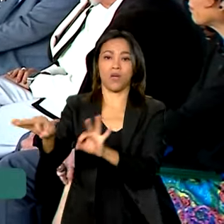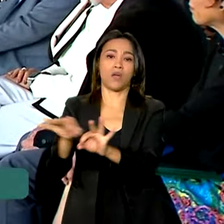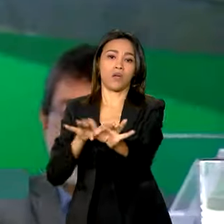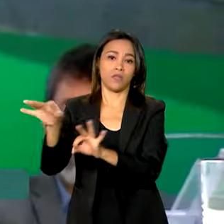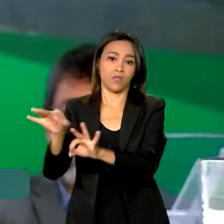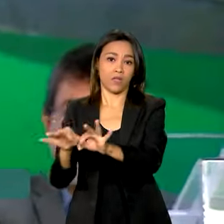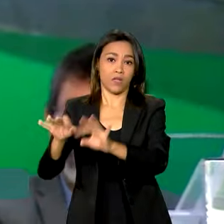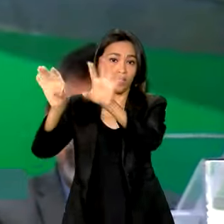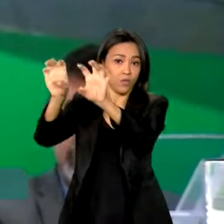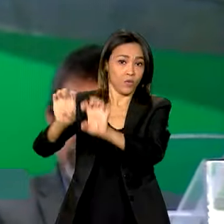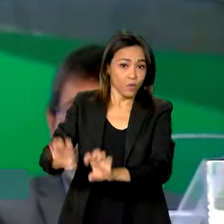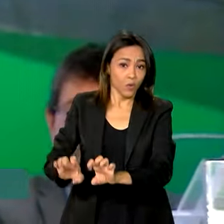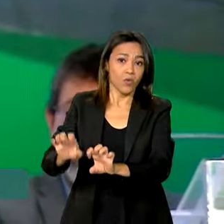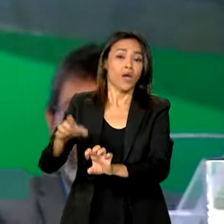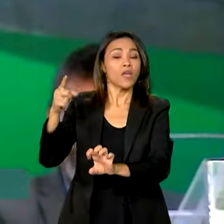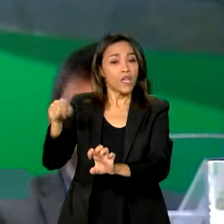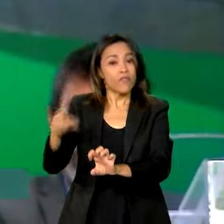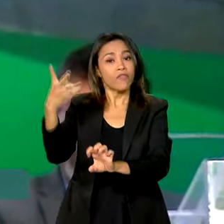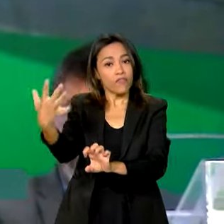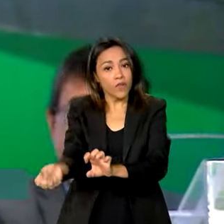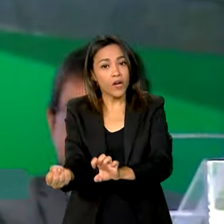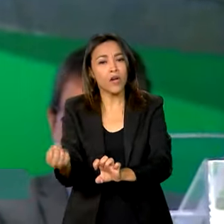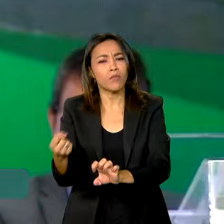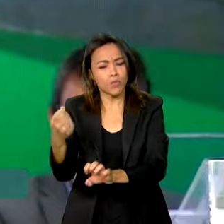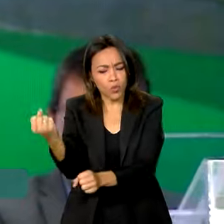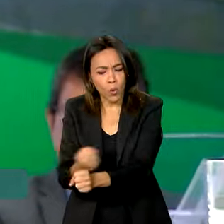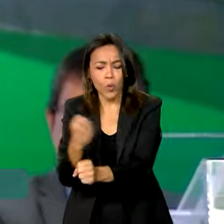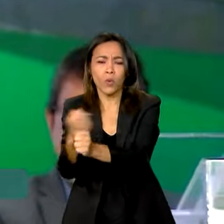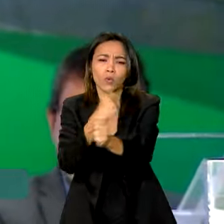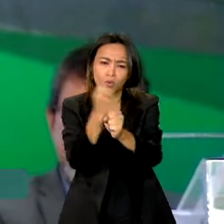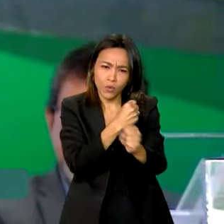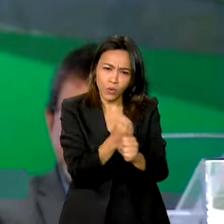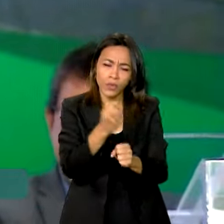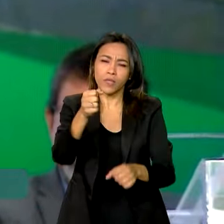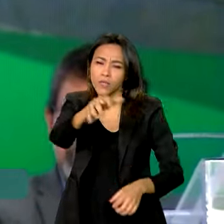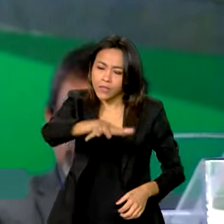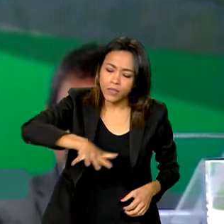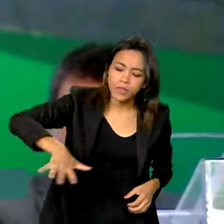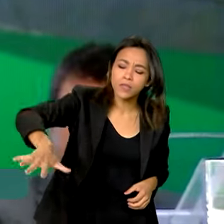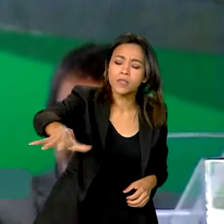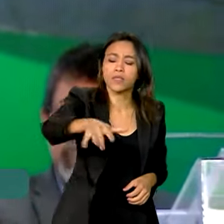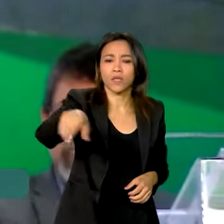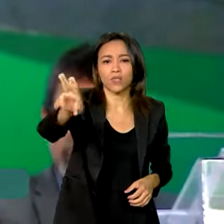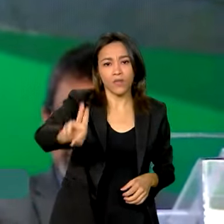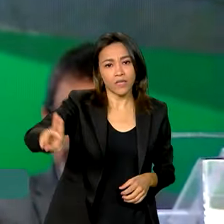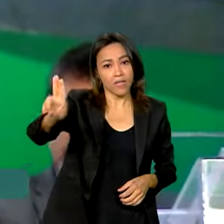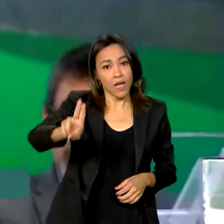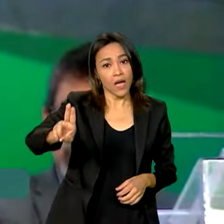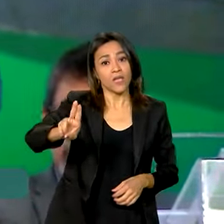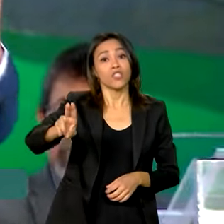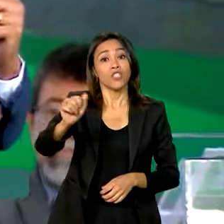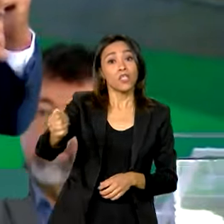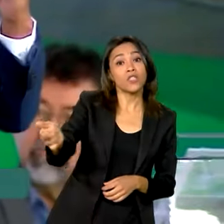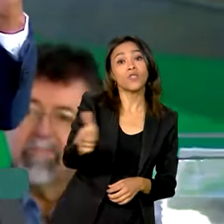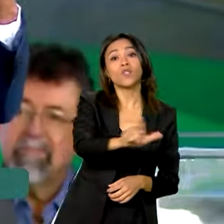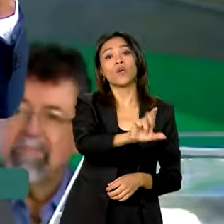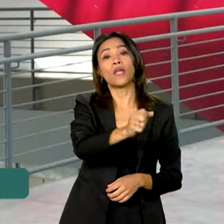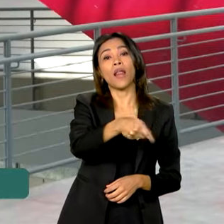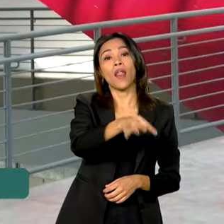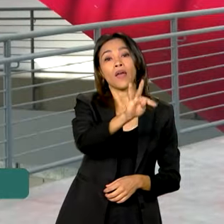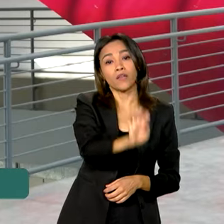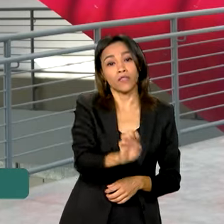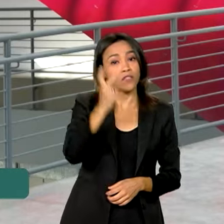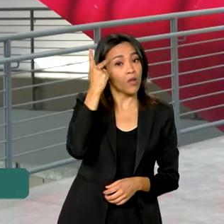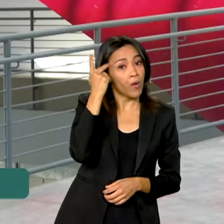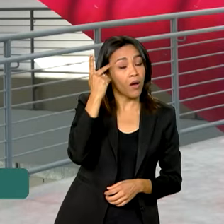lá para dizer que nós vamos construir o campus da Universidade Federal da Zona Leste do Estado de São Paulo.